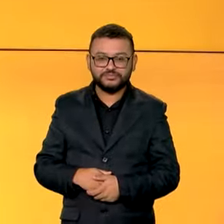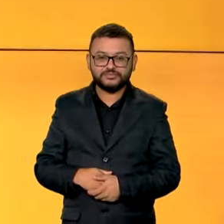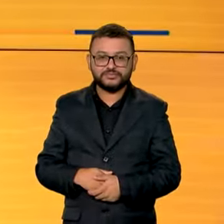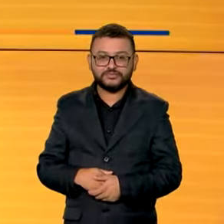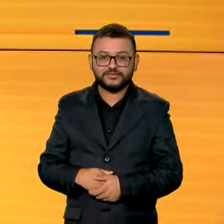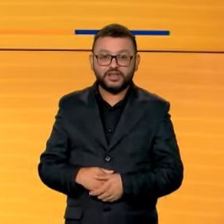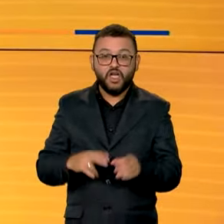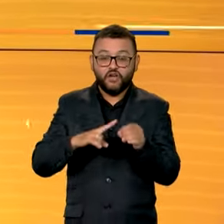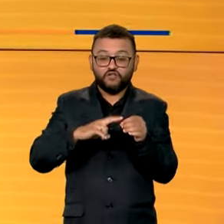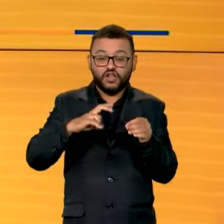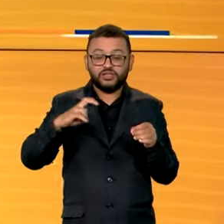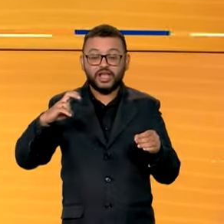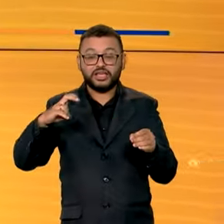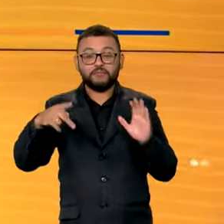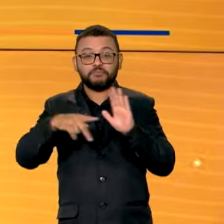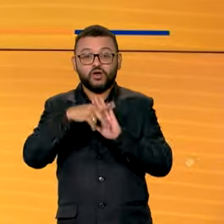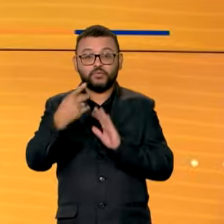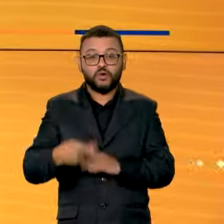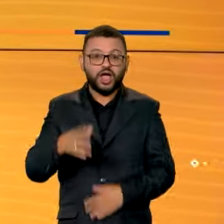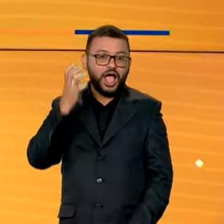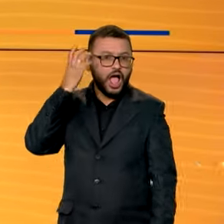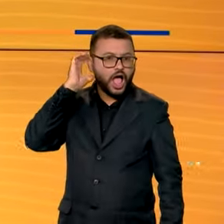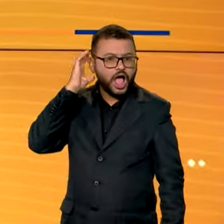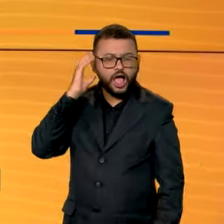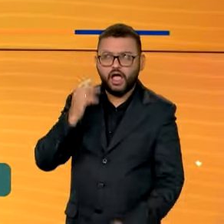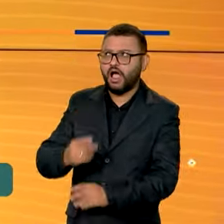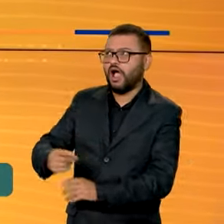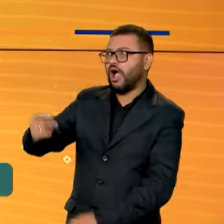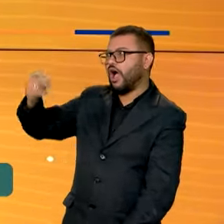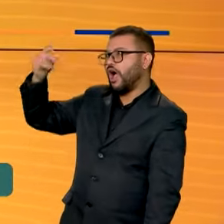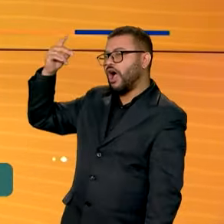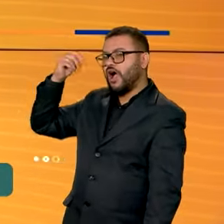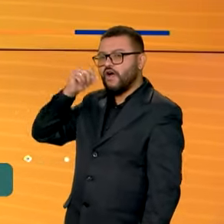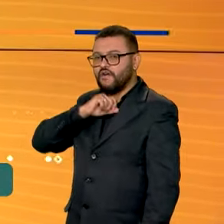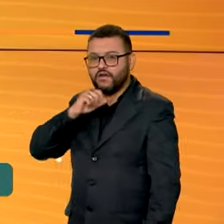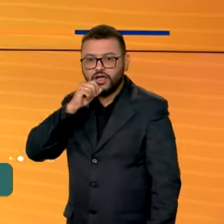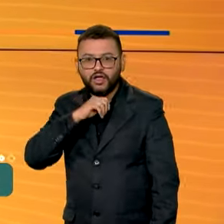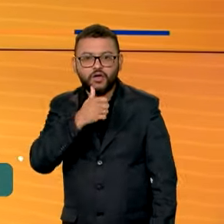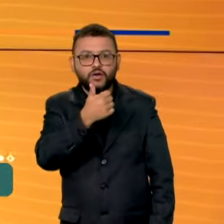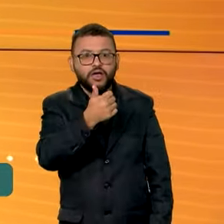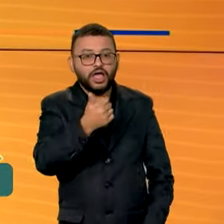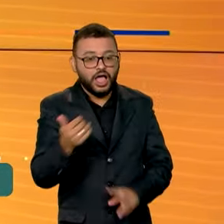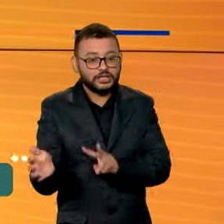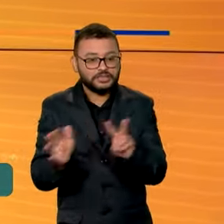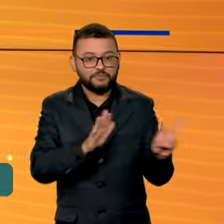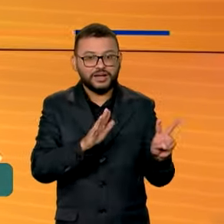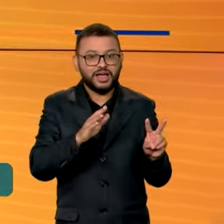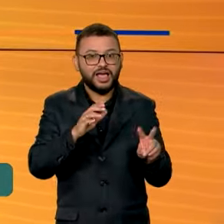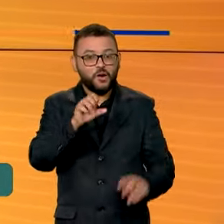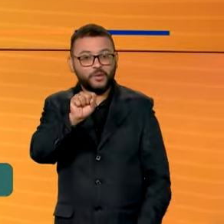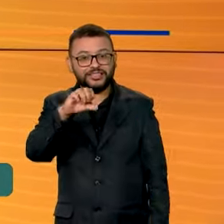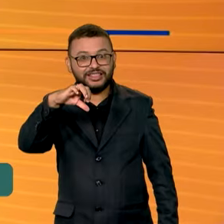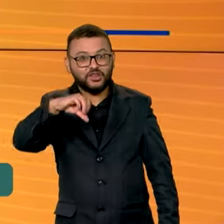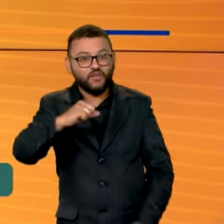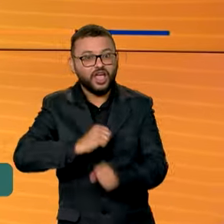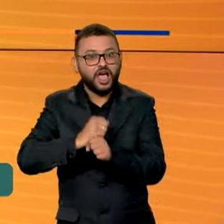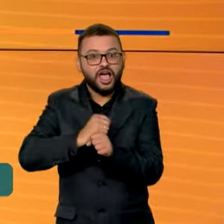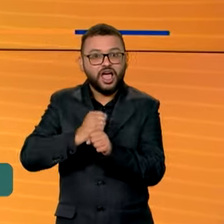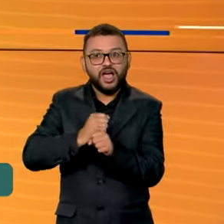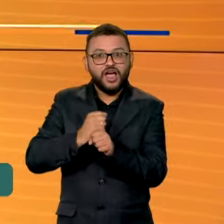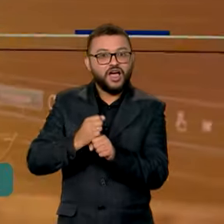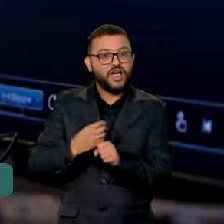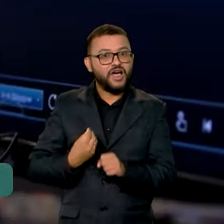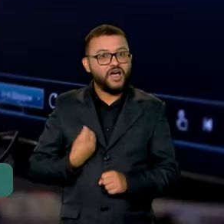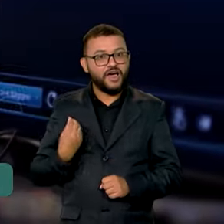A Voz do Brasil, programa de rádio, um dos mais antigos do mundo, completou nesta semana 89 anos no